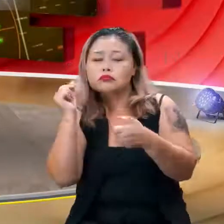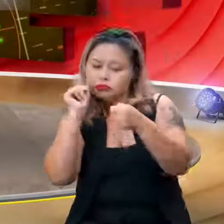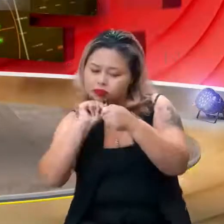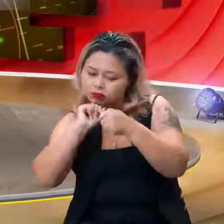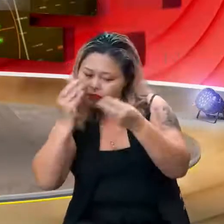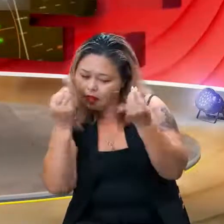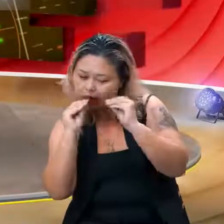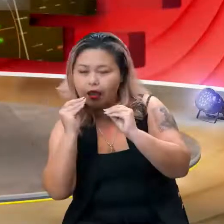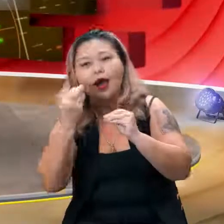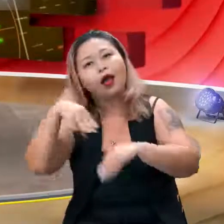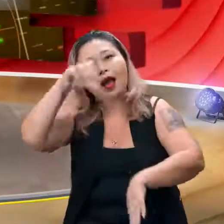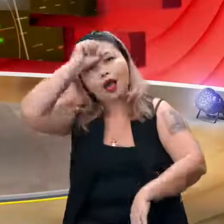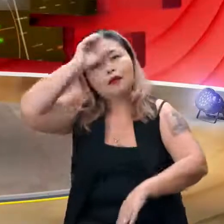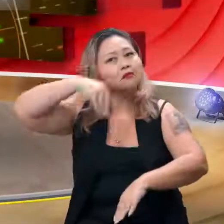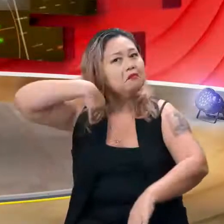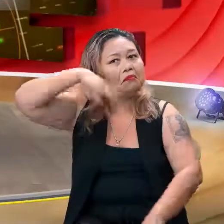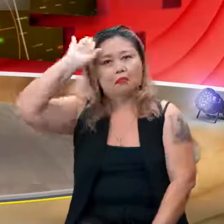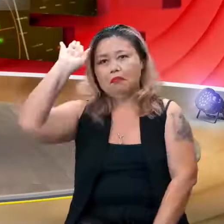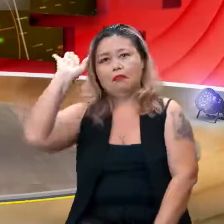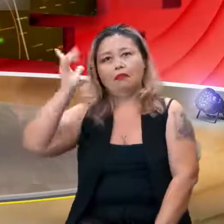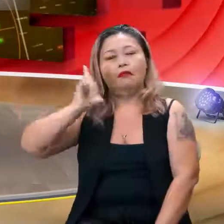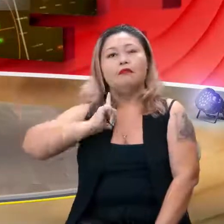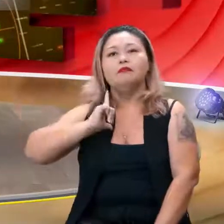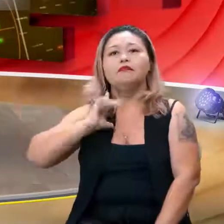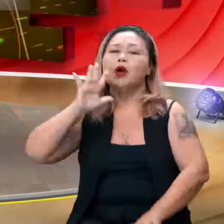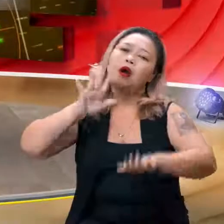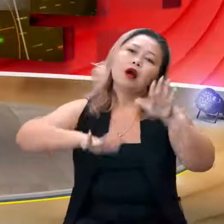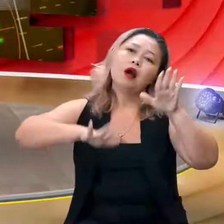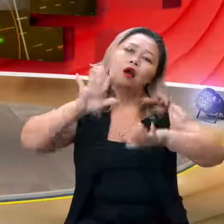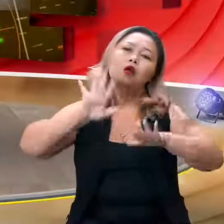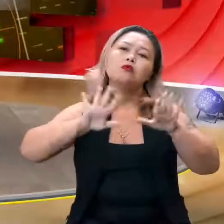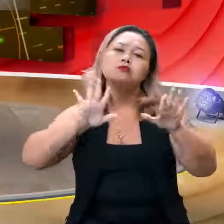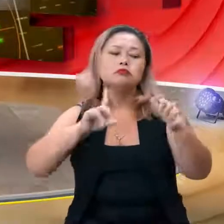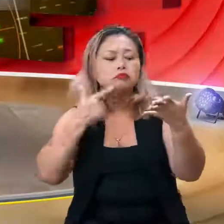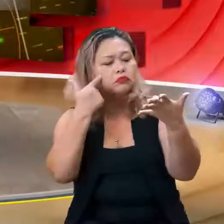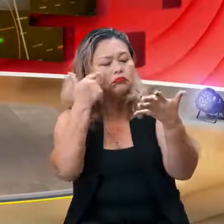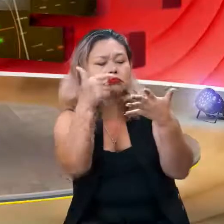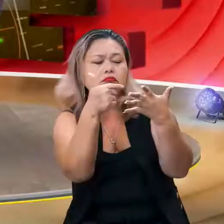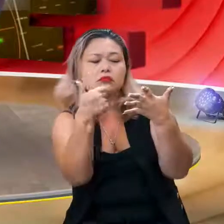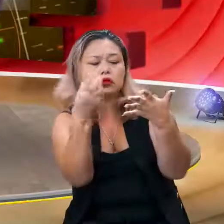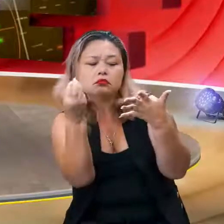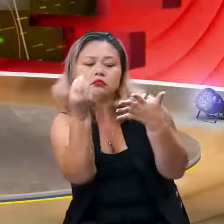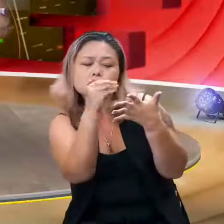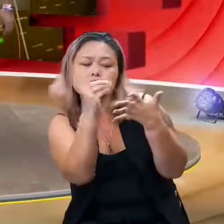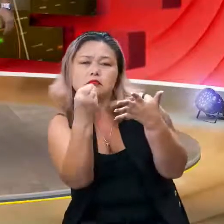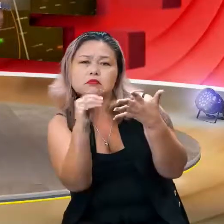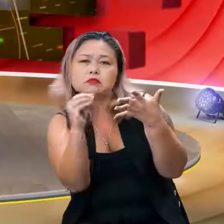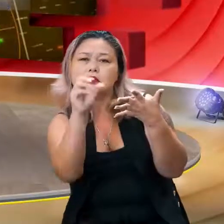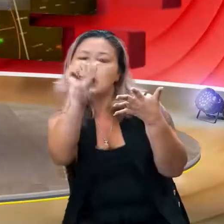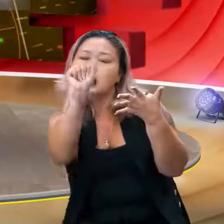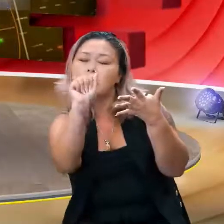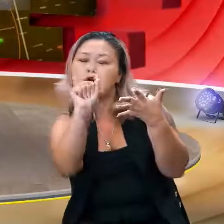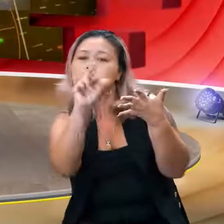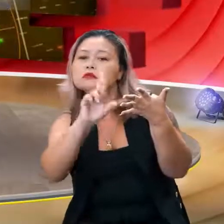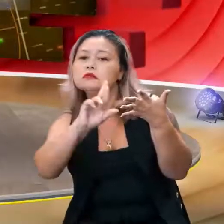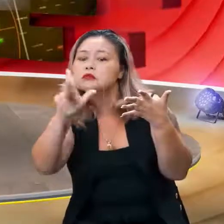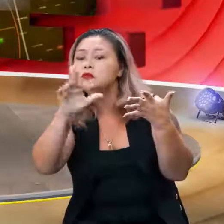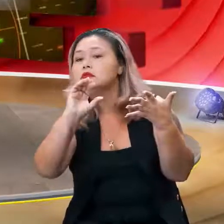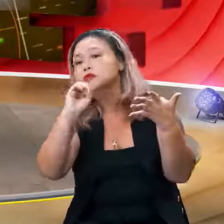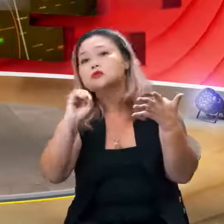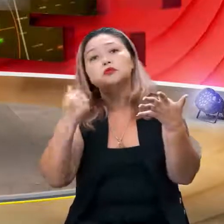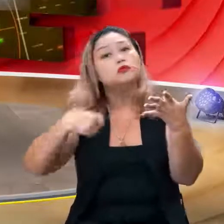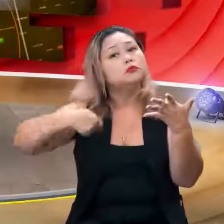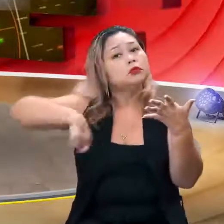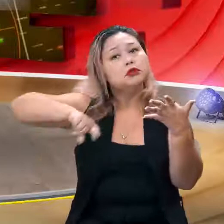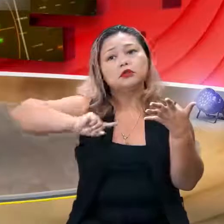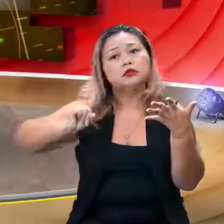mais. O outro detalhe é assim, alguns pontos que a gente já colocando lá. Tipo aqui, esse A diferente de zero. Não precisa,